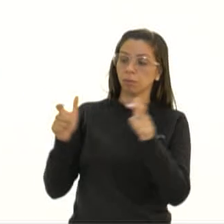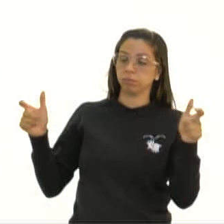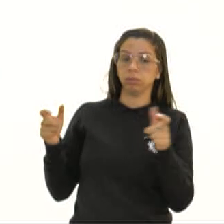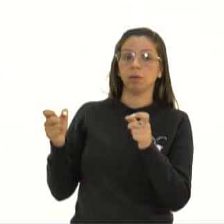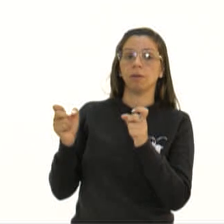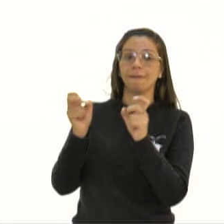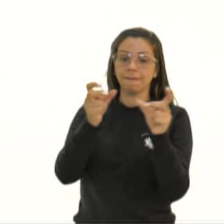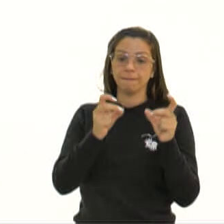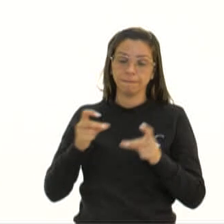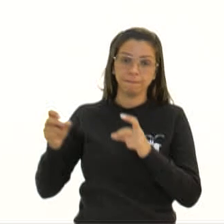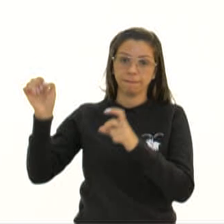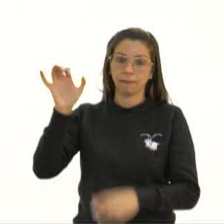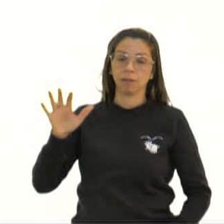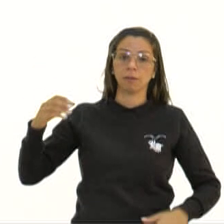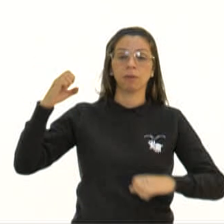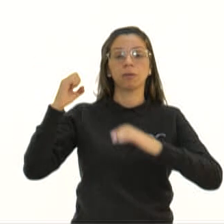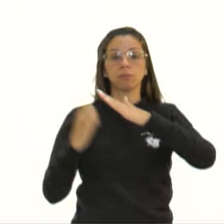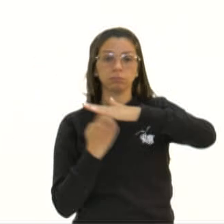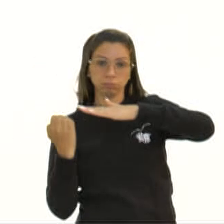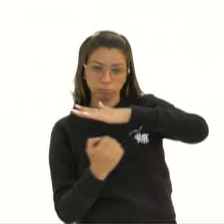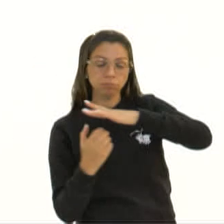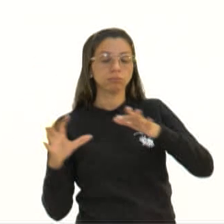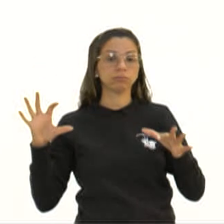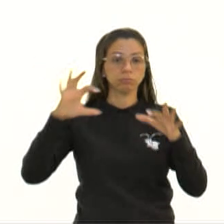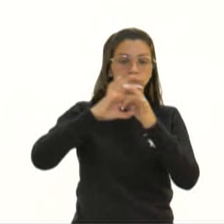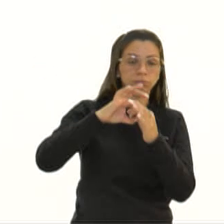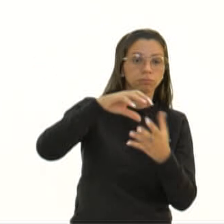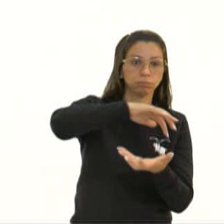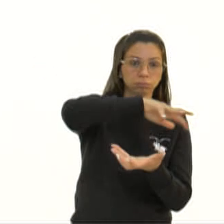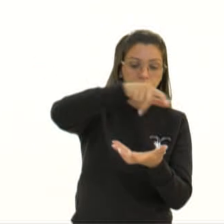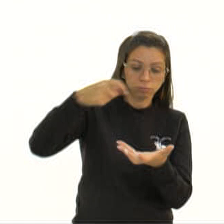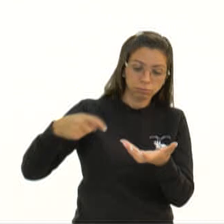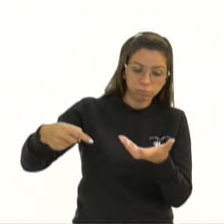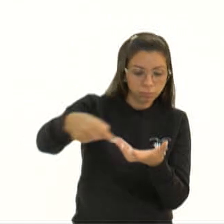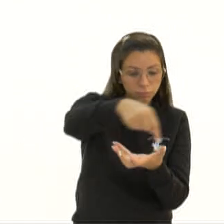para as empresas europeias, essa ligação do mundo, o mundo todo é interligado.